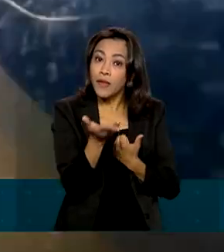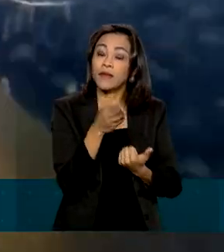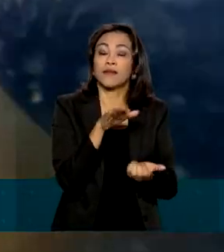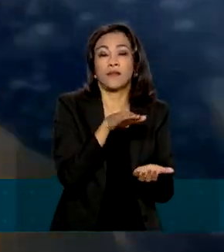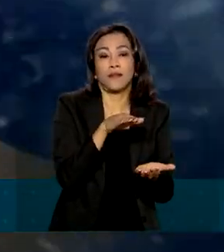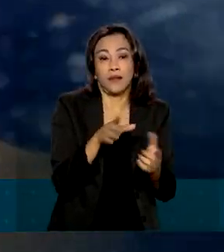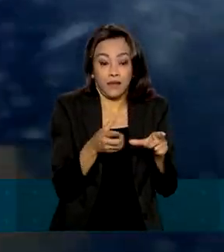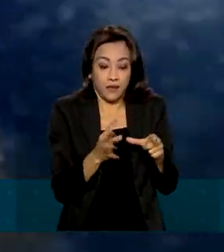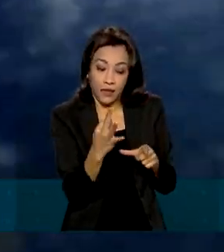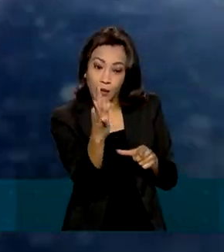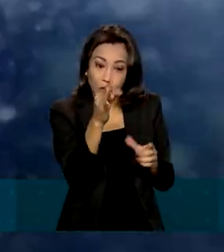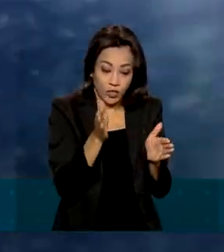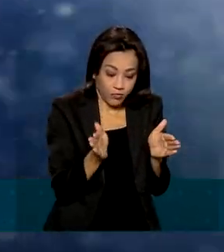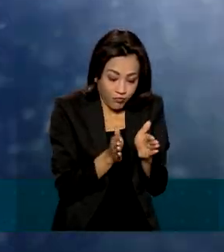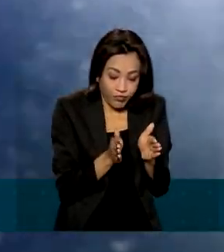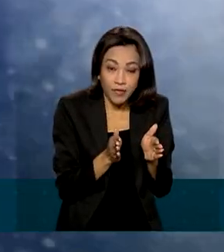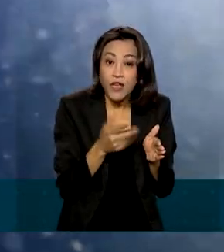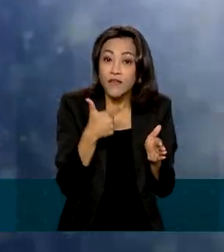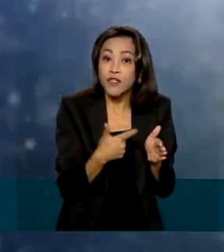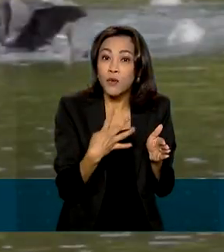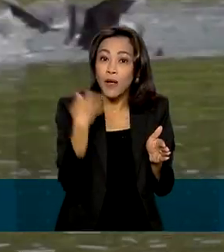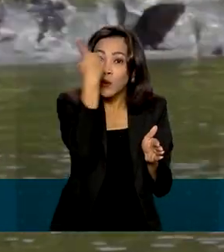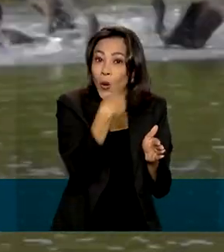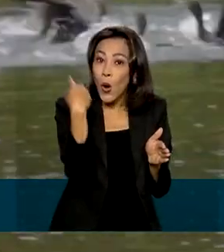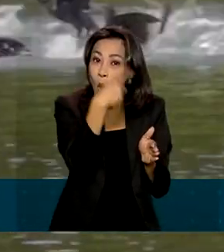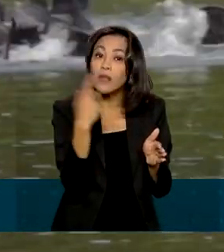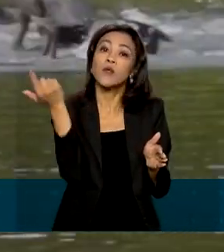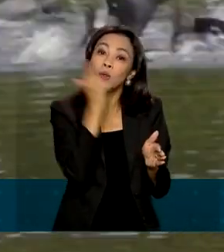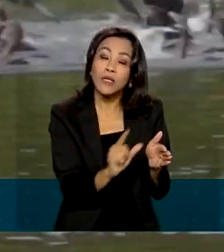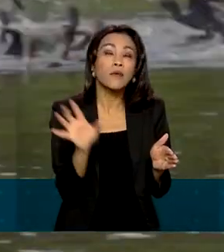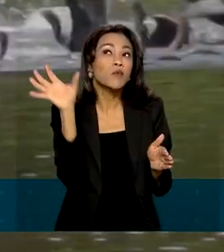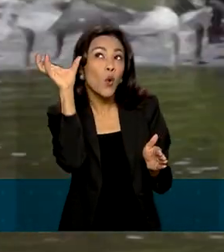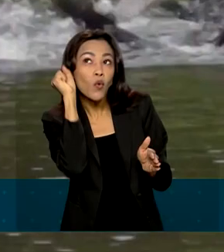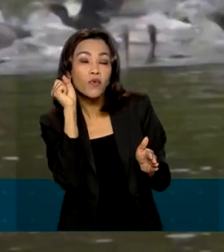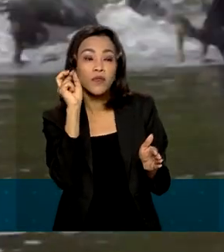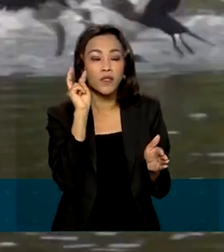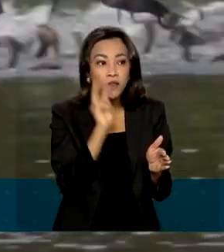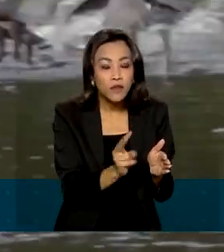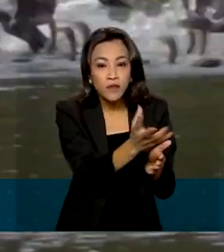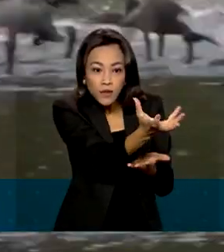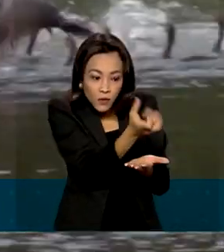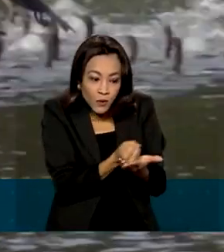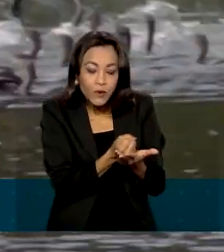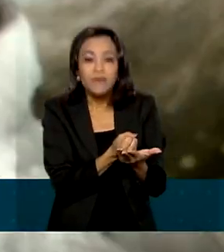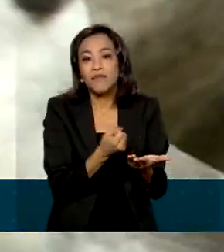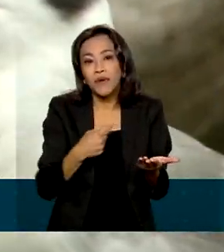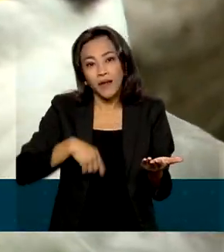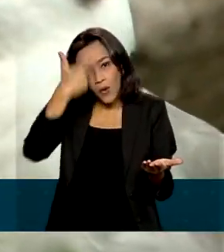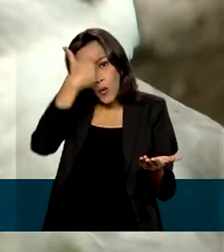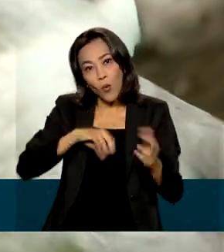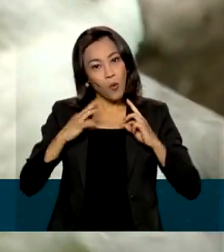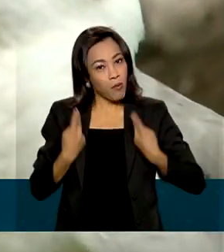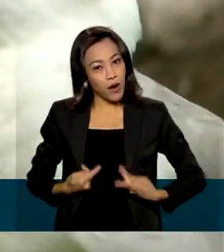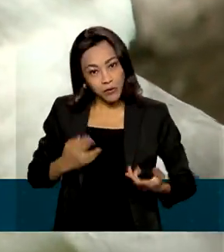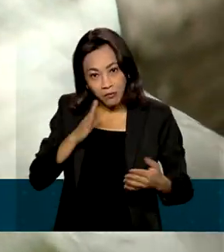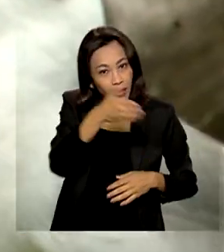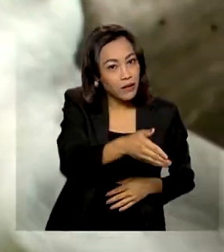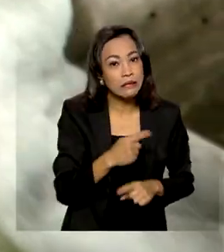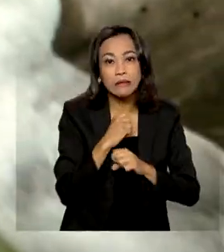permite a gente enxergar, escutar e ter essas informações que só com a presença humana, só indo a campo, você não consegue fazer.